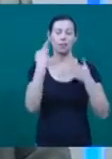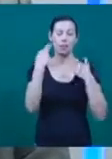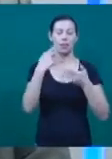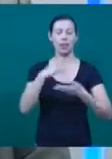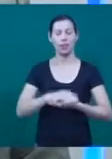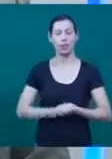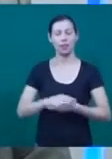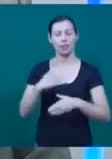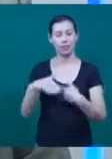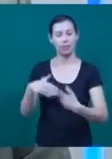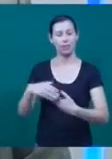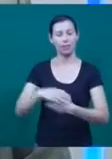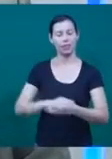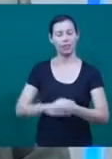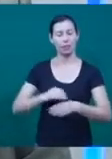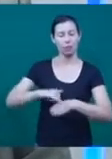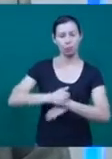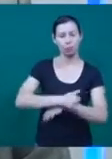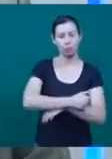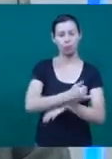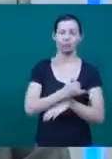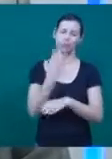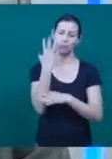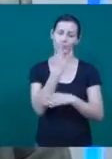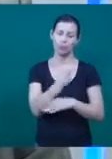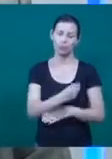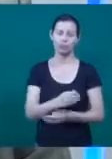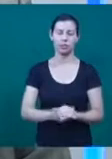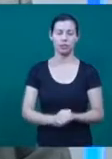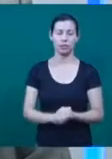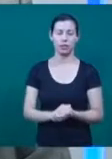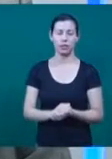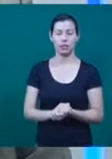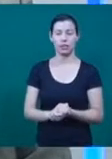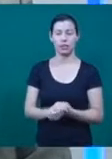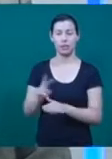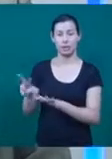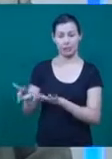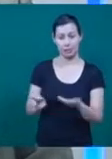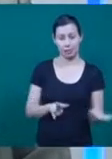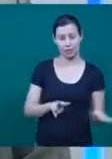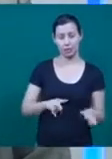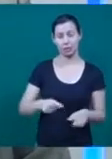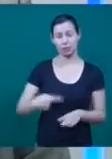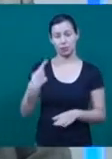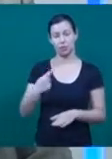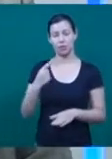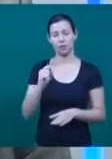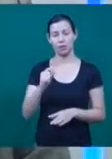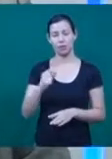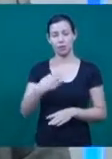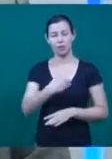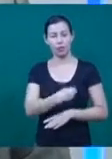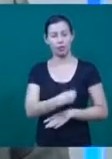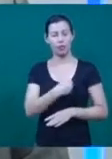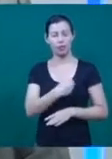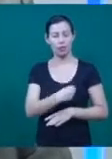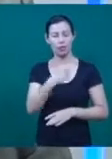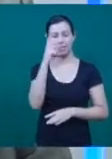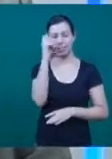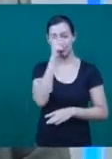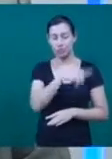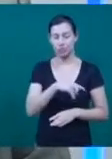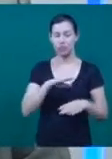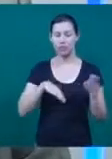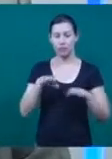amamentar e vai engordar um quilo, um quilo e duzentos por mês. É difícil, na primeira semana o neném perde um pouco de peso, isso